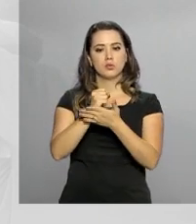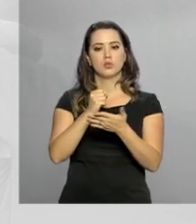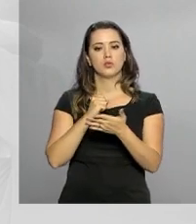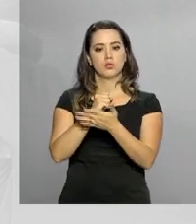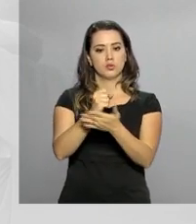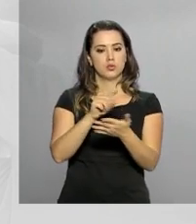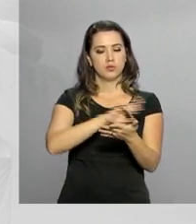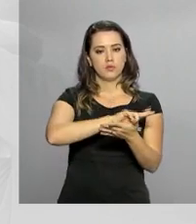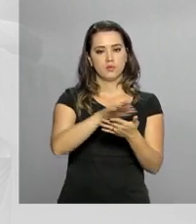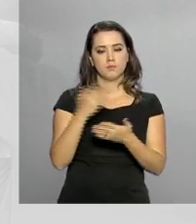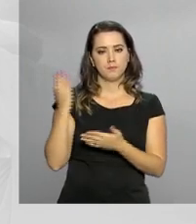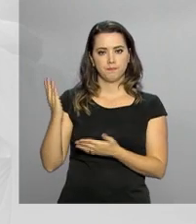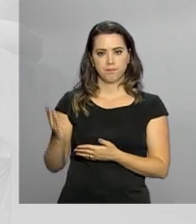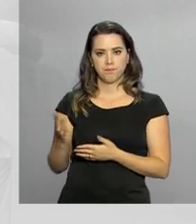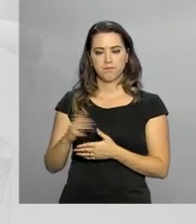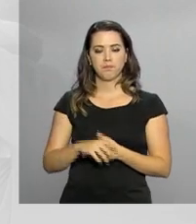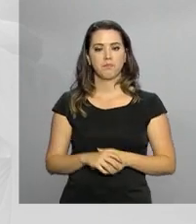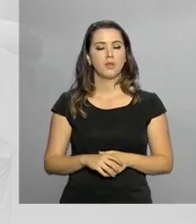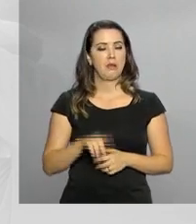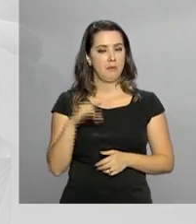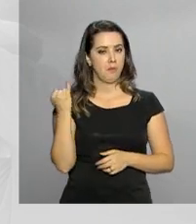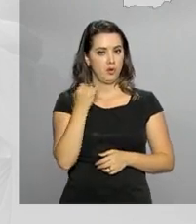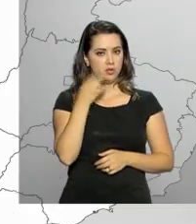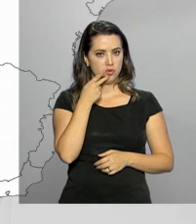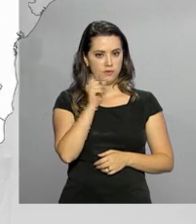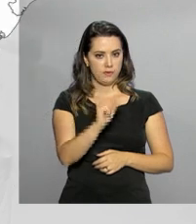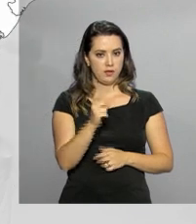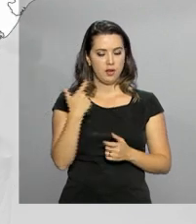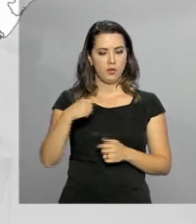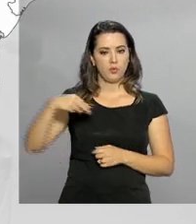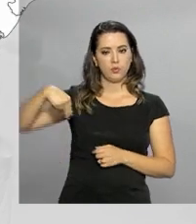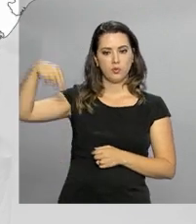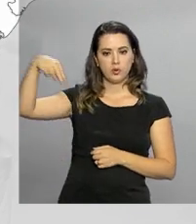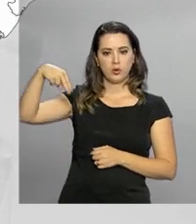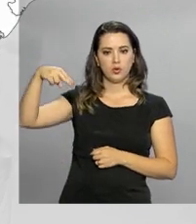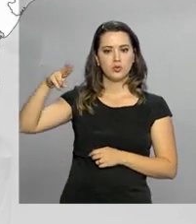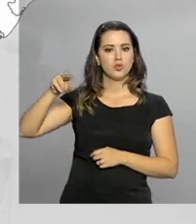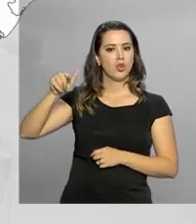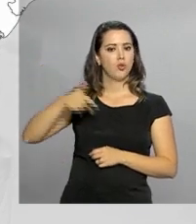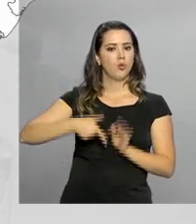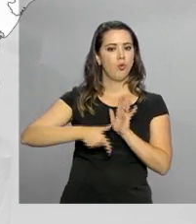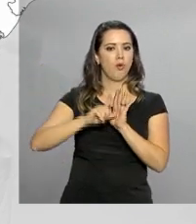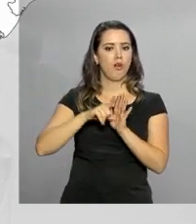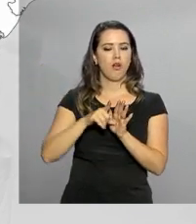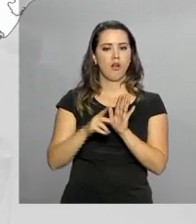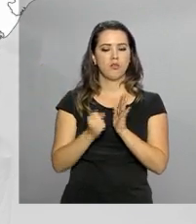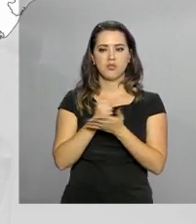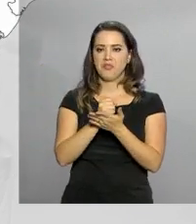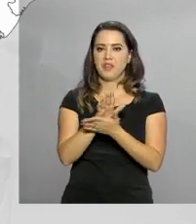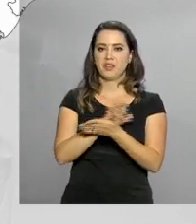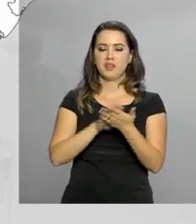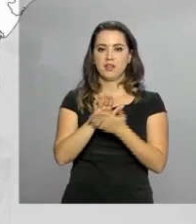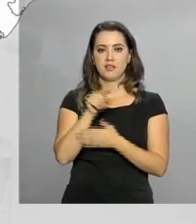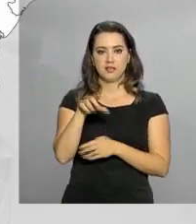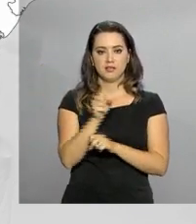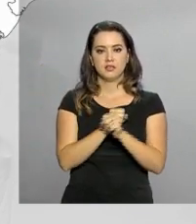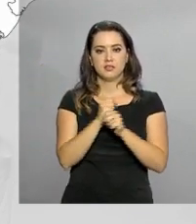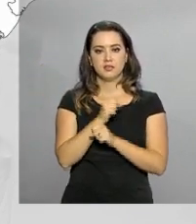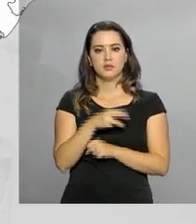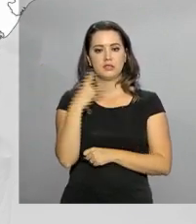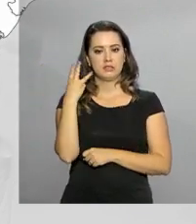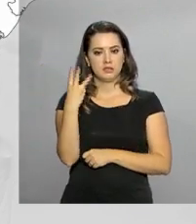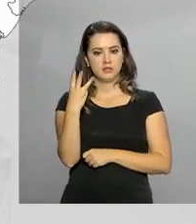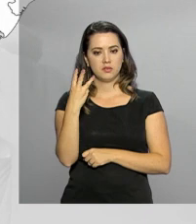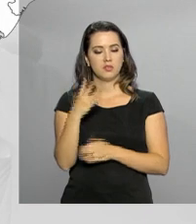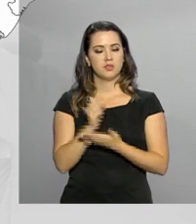fígado, coração e pulmão. Vale destacar a região norte, que nunca havia registrado nenhuma doação, e que este ano já